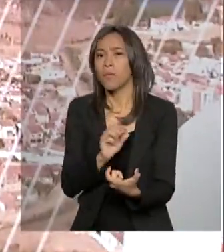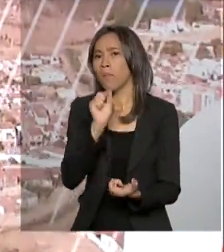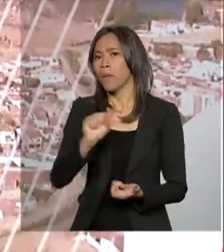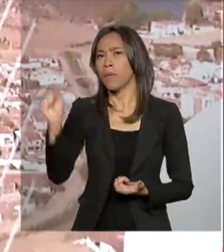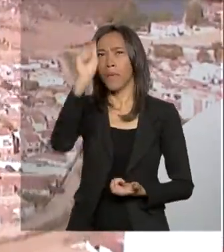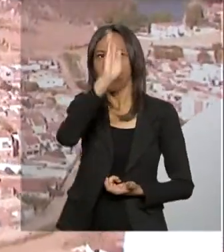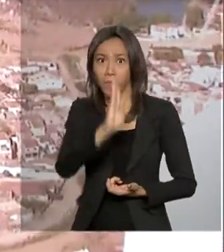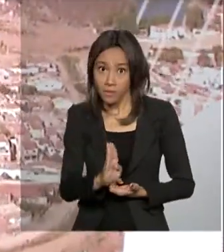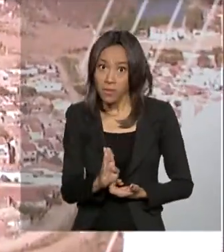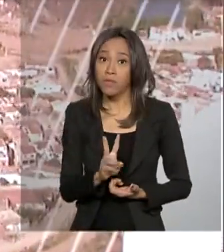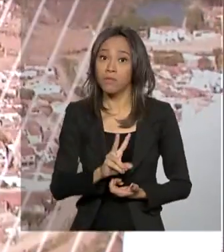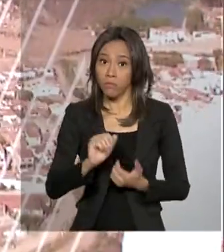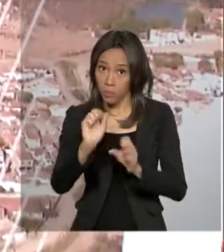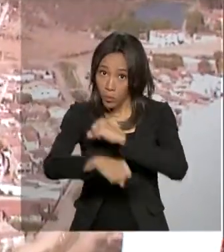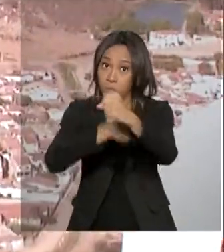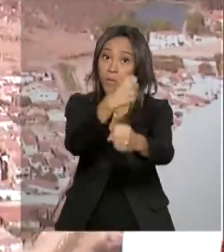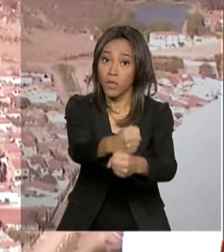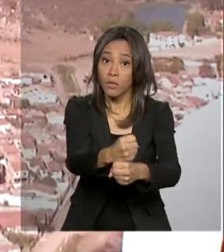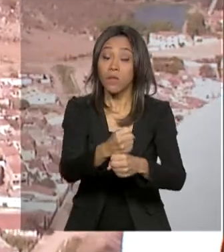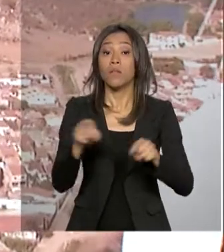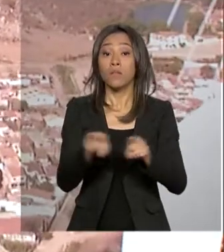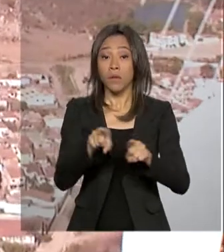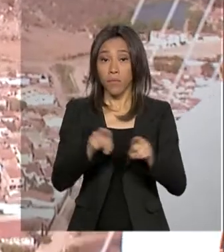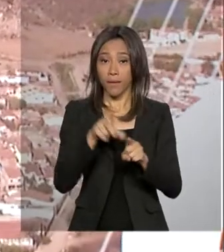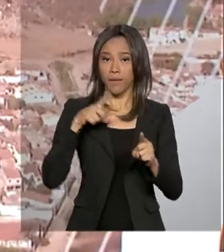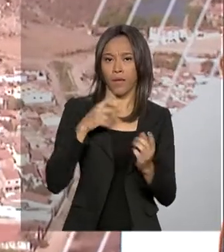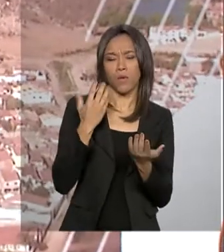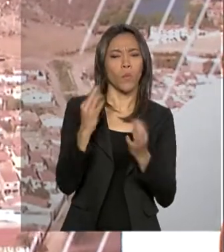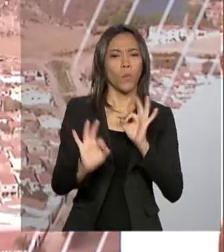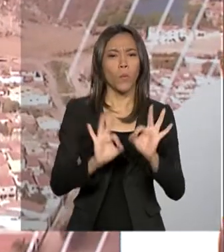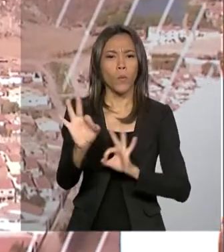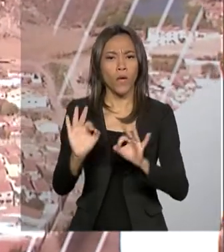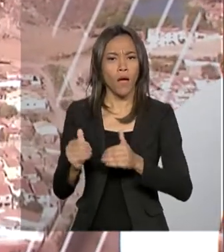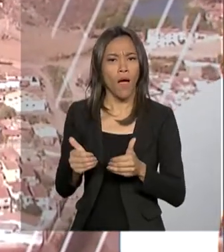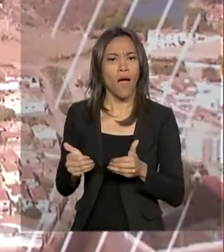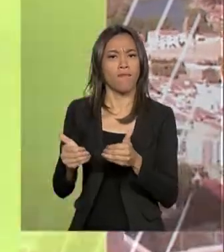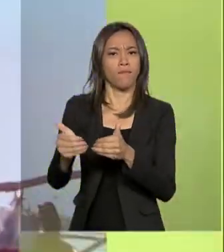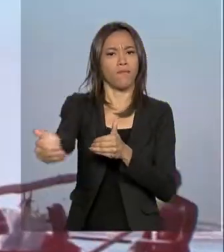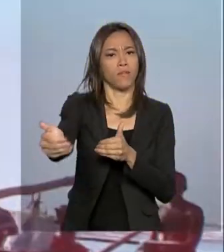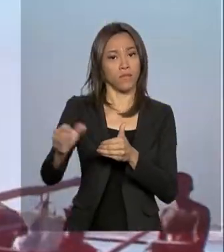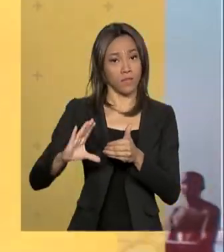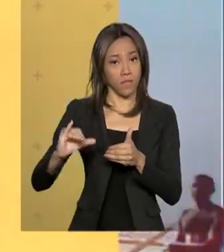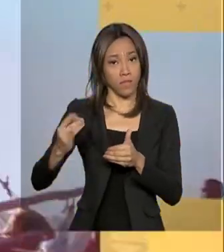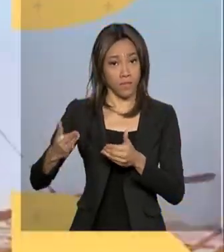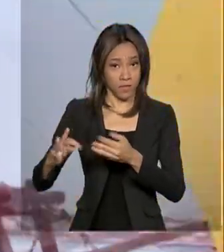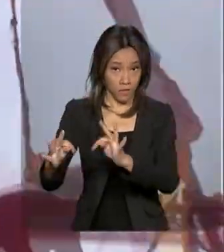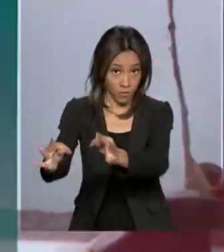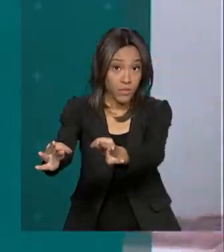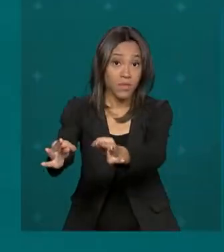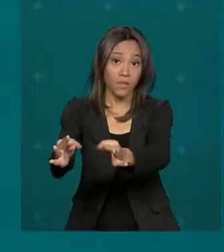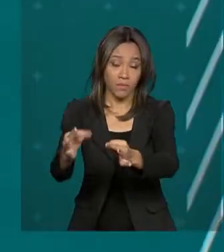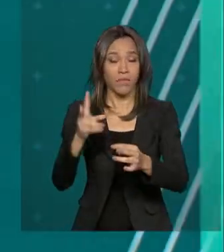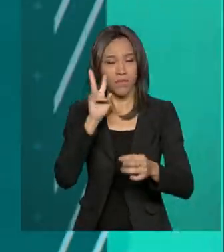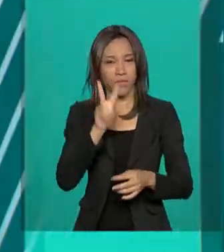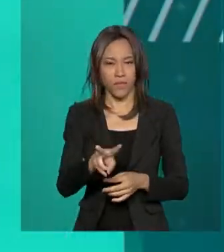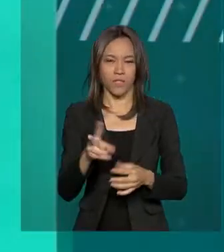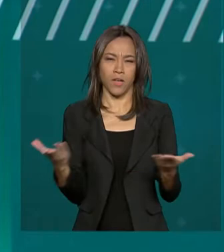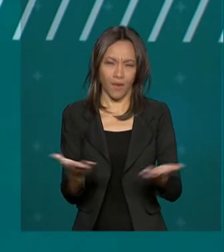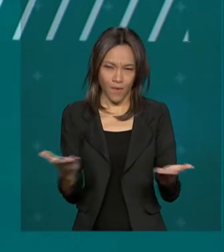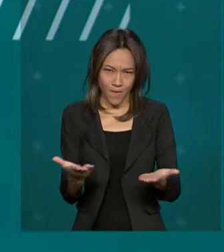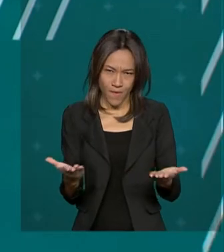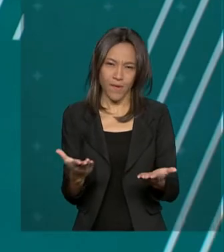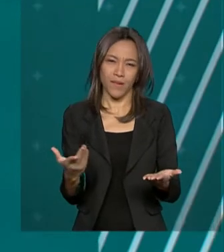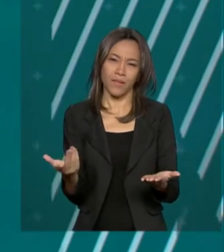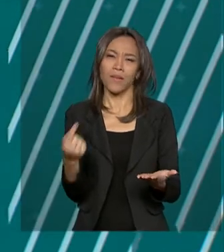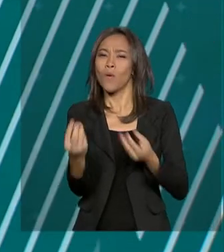ano que vem. Estão previstos também avanços nos setores de ciências e tecnologia. Confira agora em mais